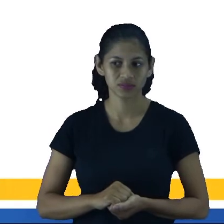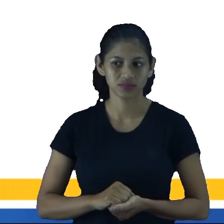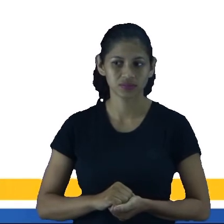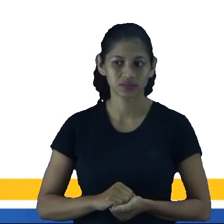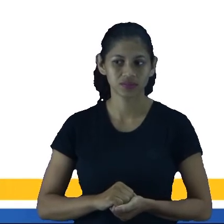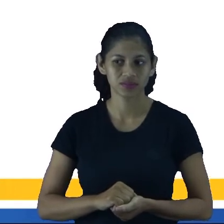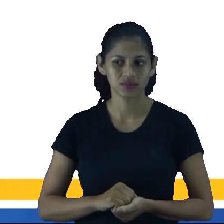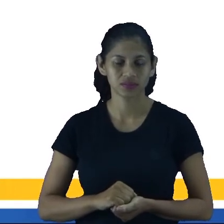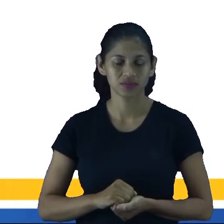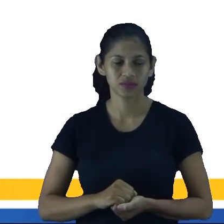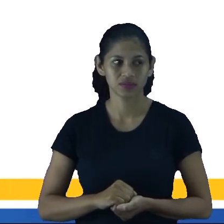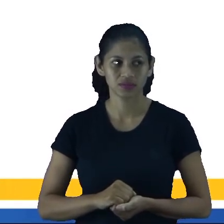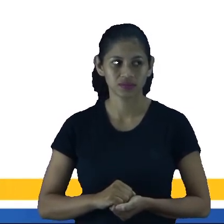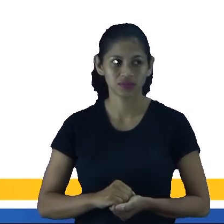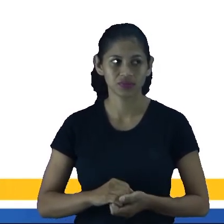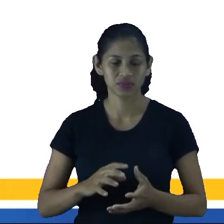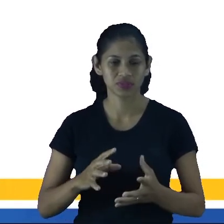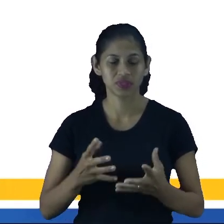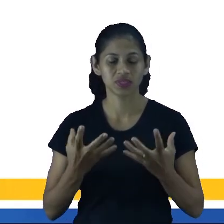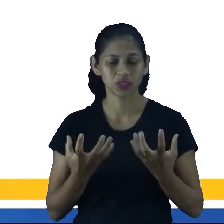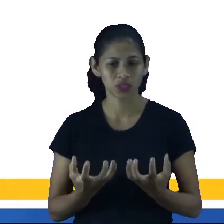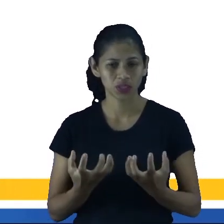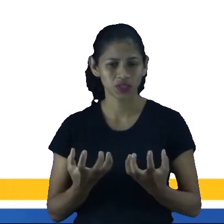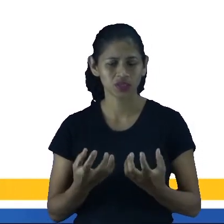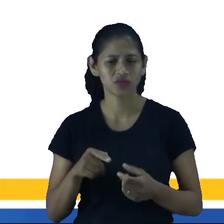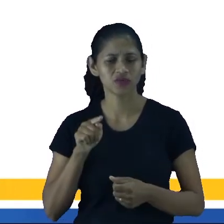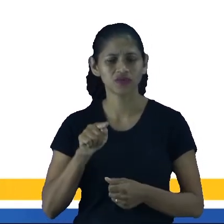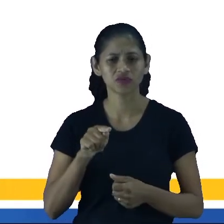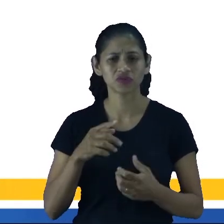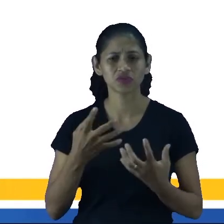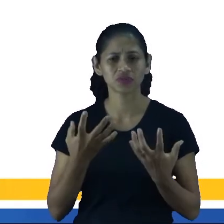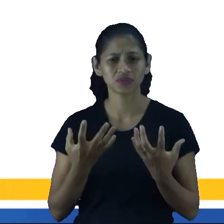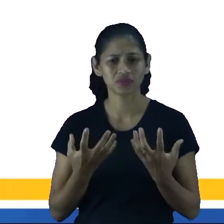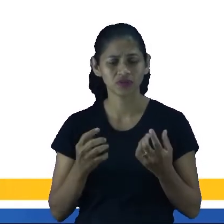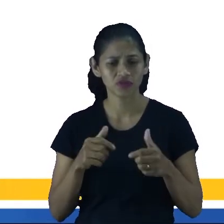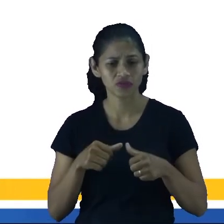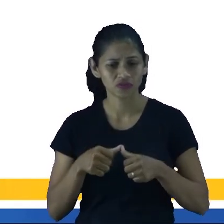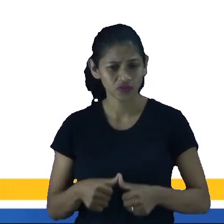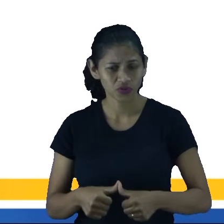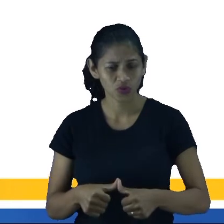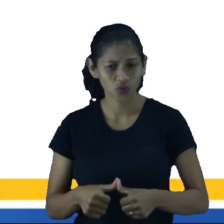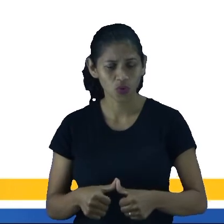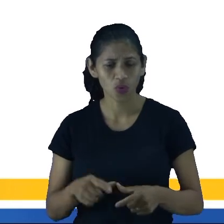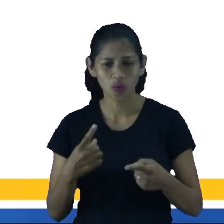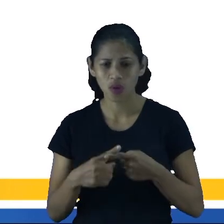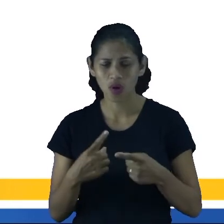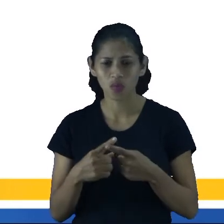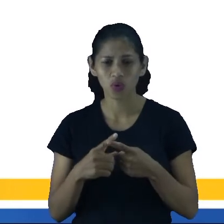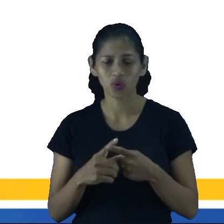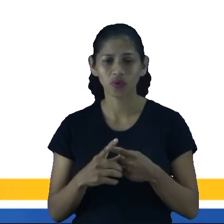gosto. Ou seja, você quis, né? Você ficou porque gostou. Ficou porque quis.